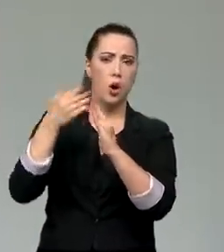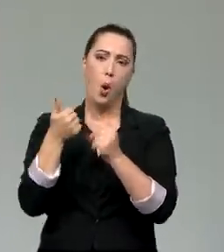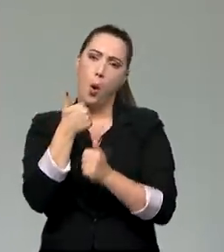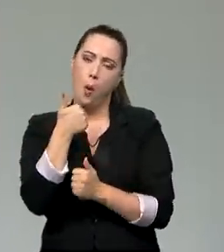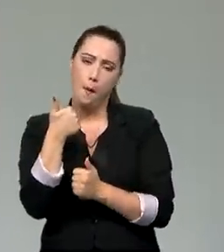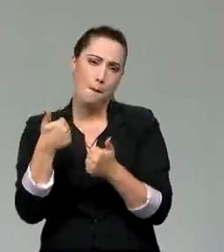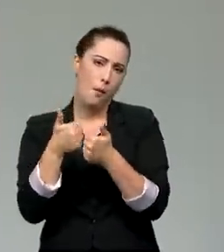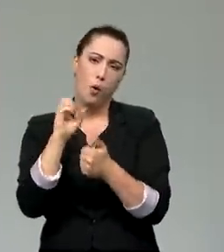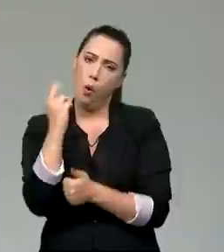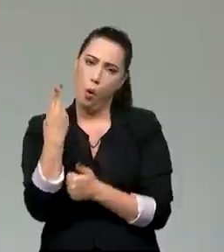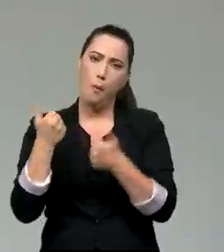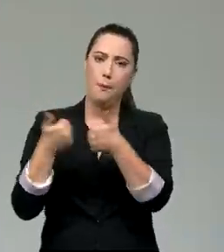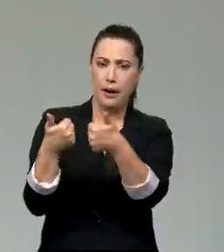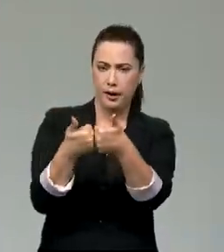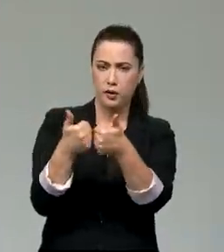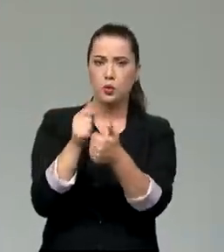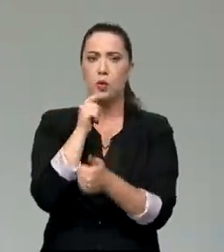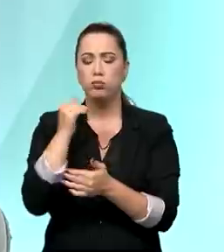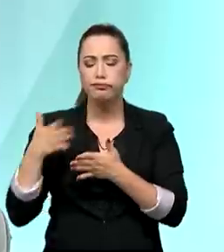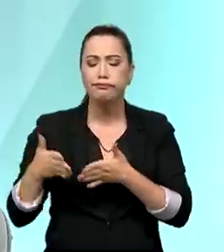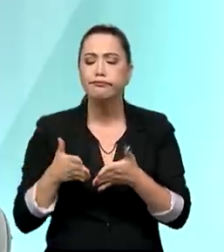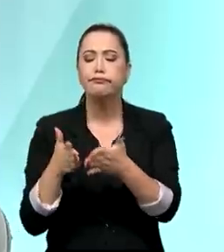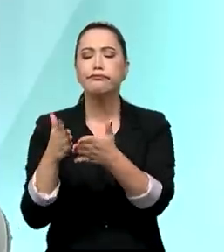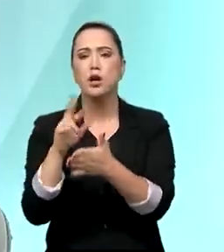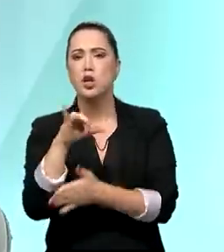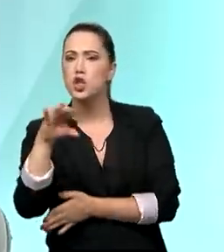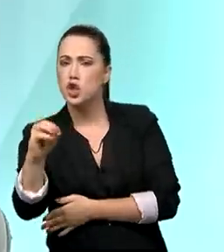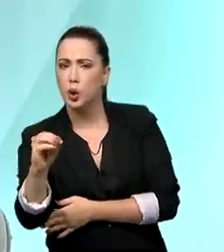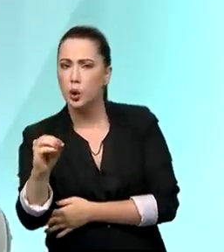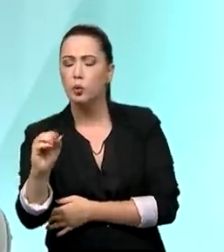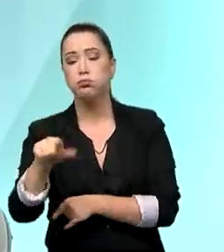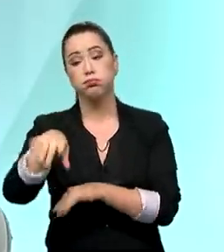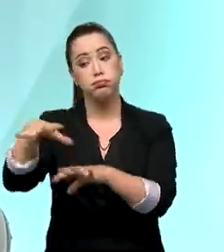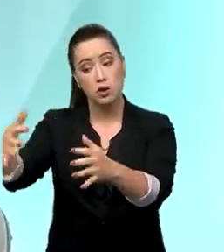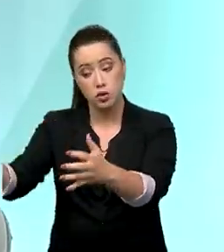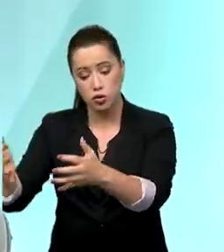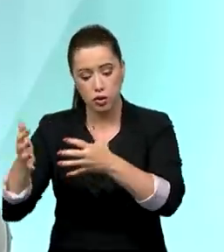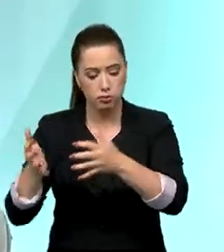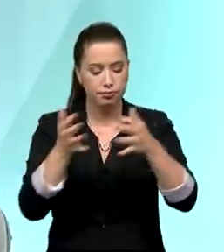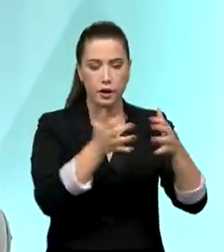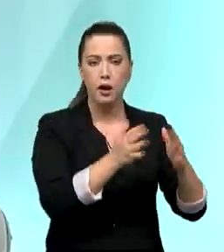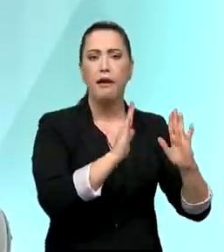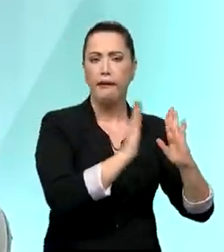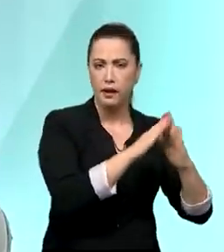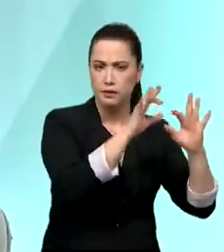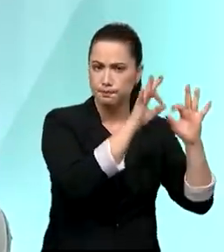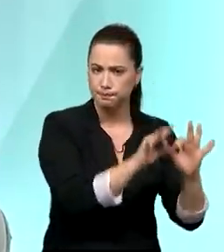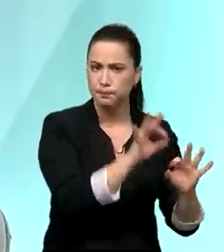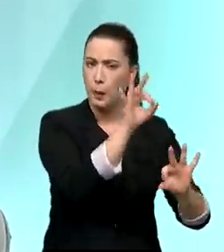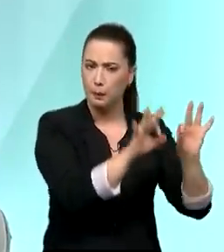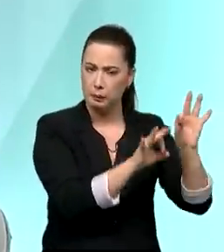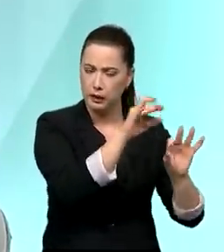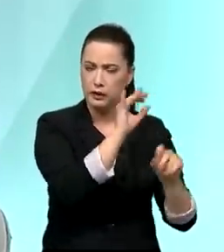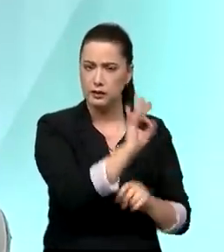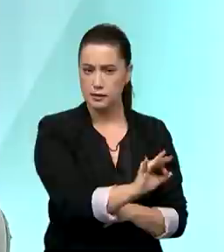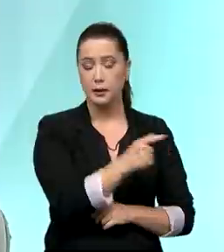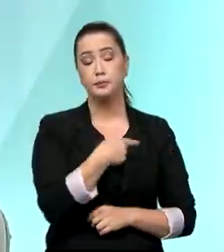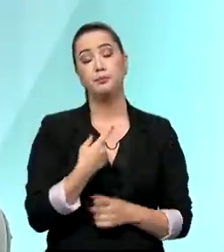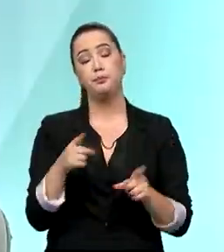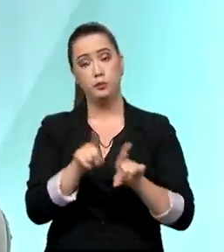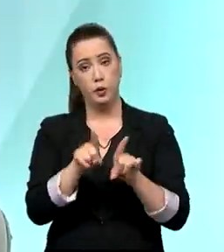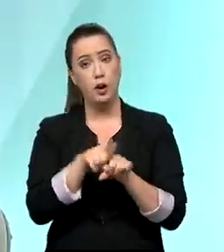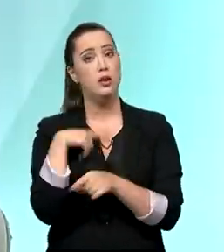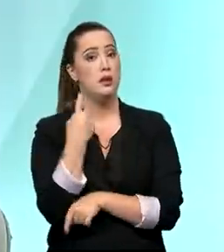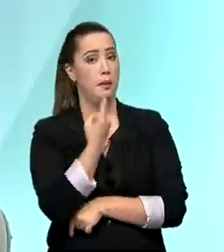digna. Então, isso é um investimento muito importante. Também temos em saneamento básico, na parte de infraestrutura.